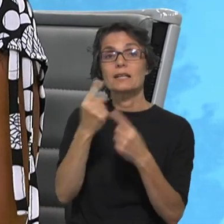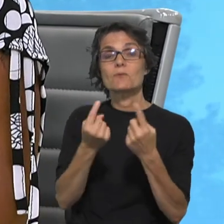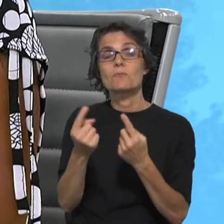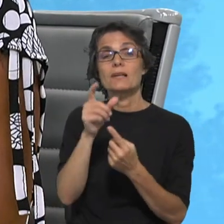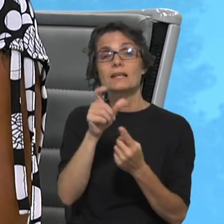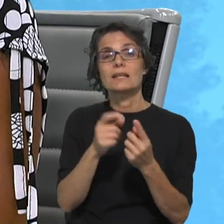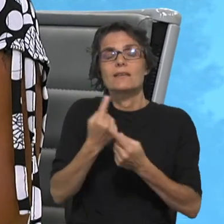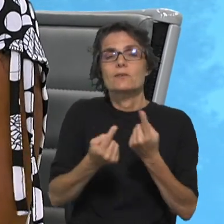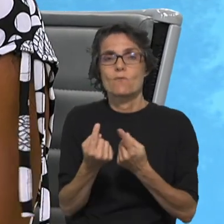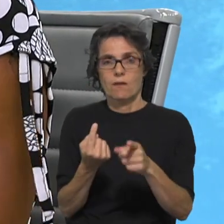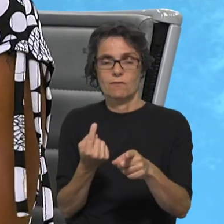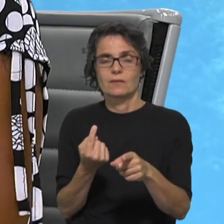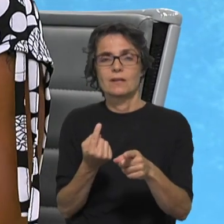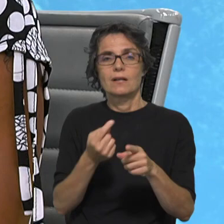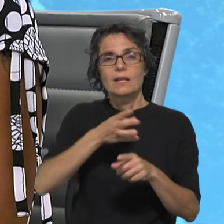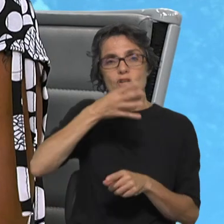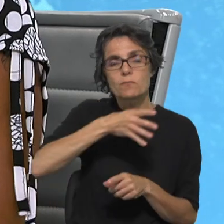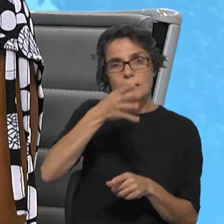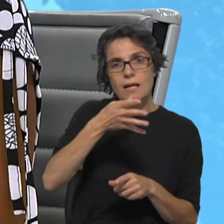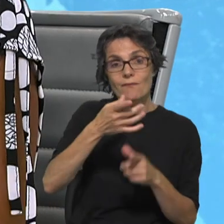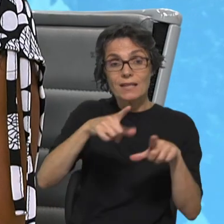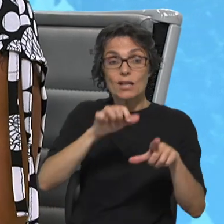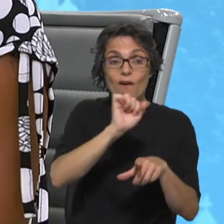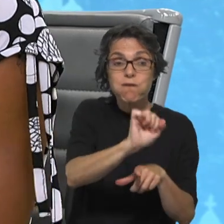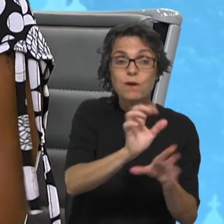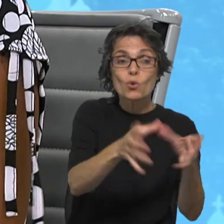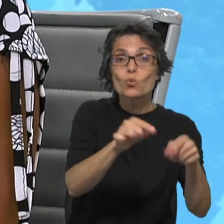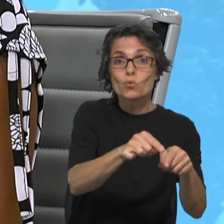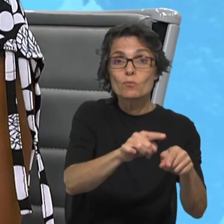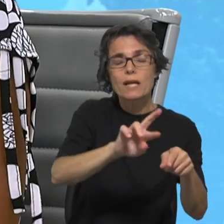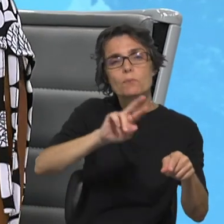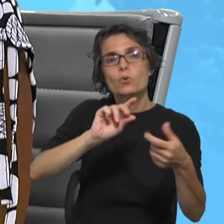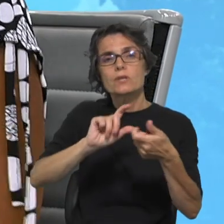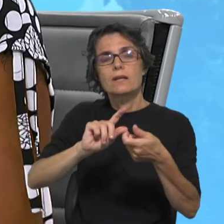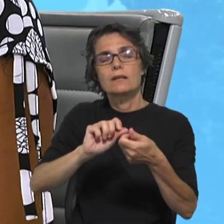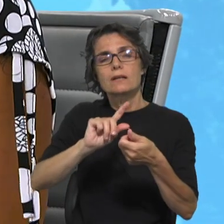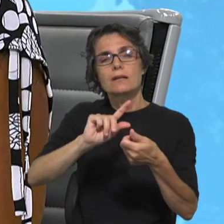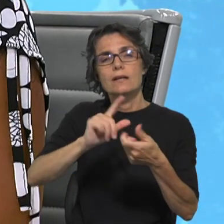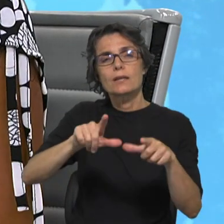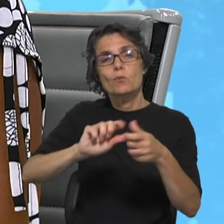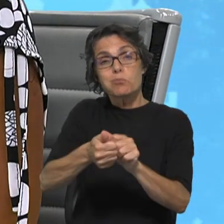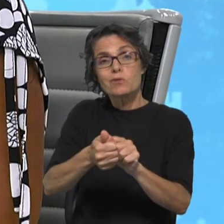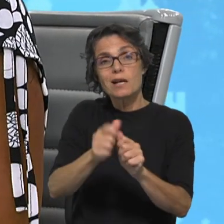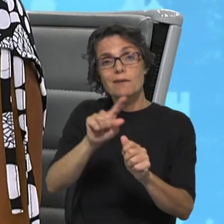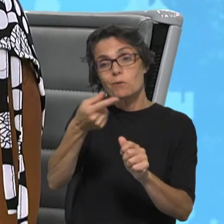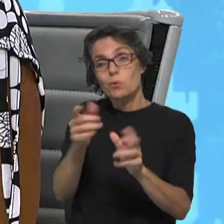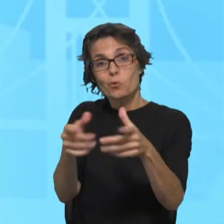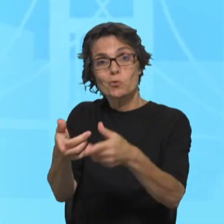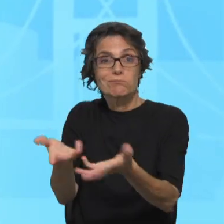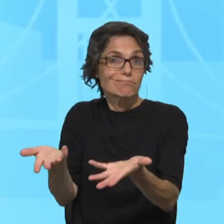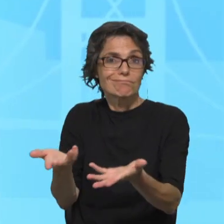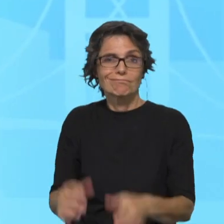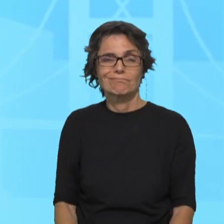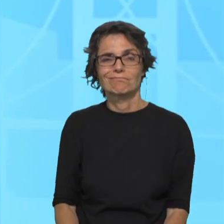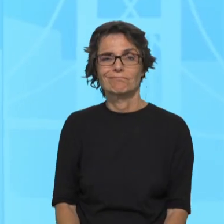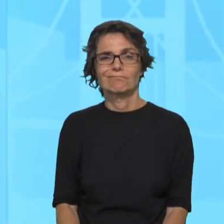materna daquele grupo de jovens. Portanto, eles precisam desta atenção às duas línguas. E na